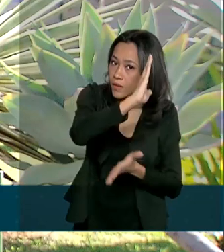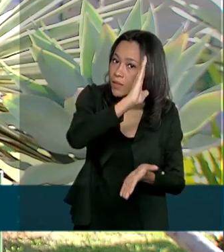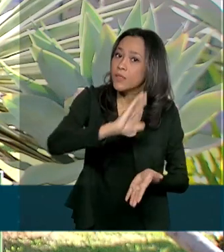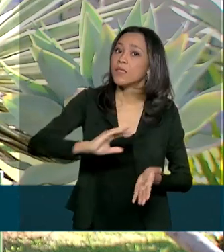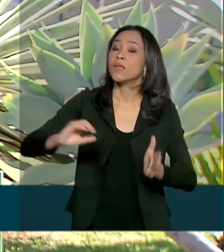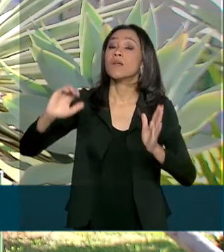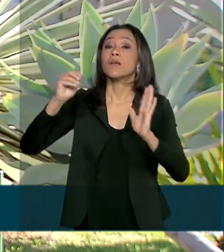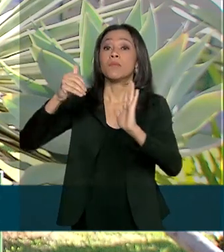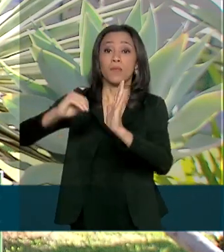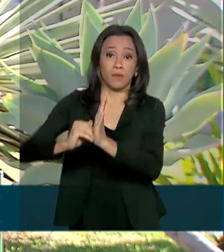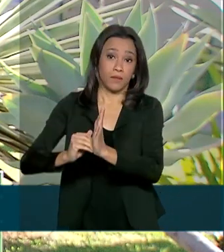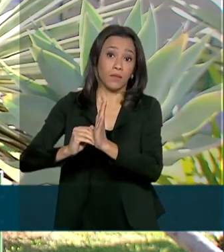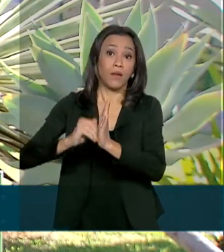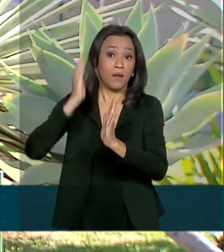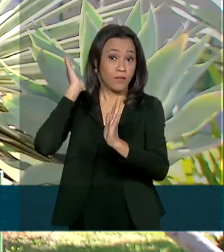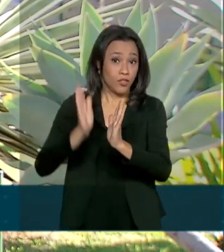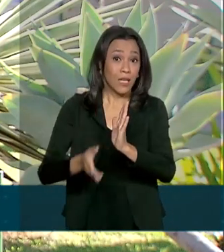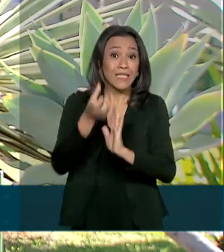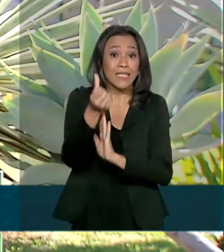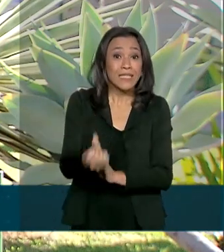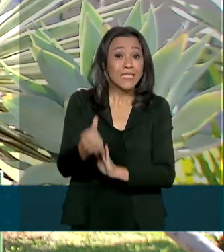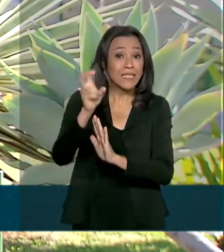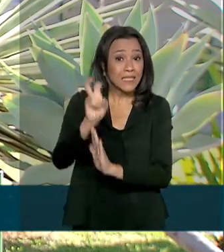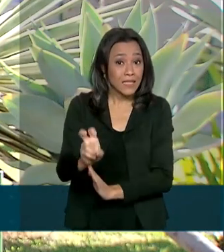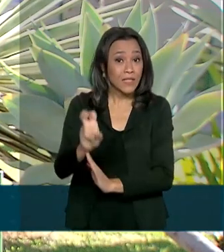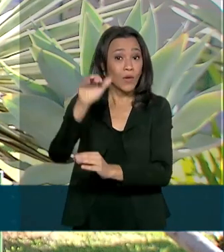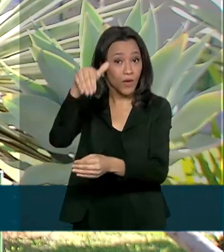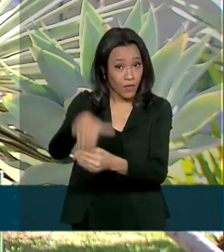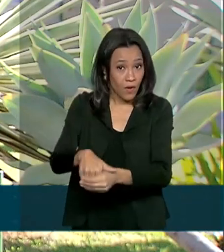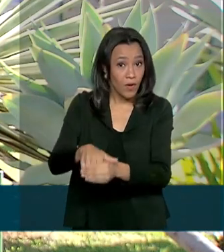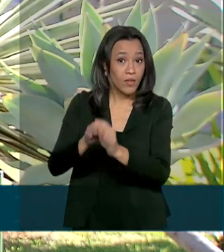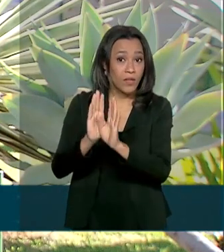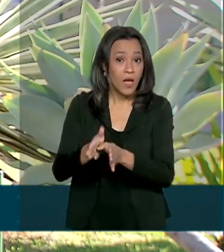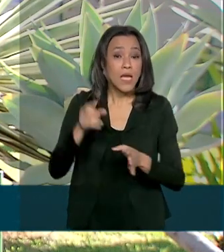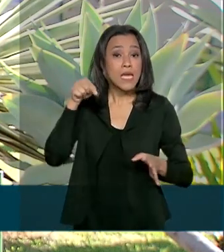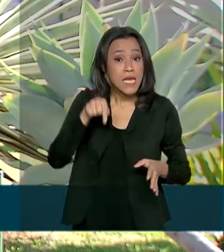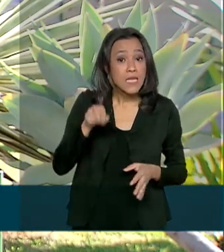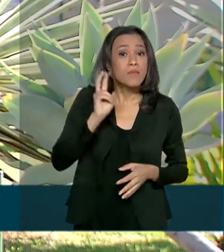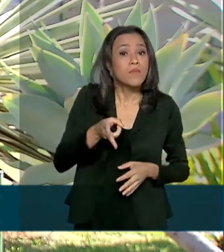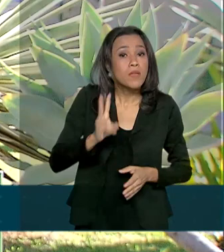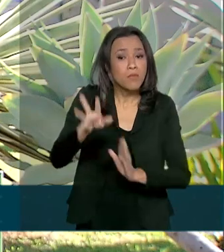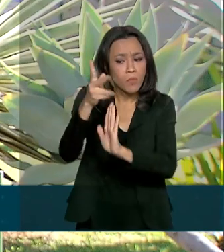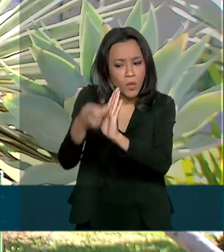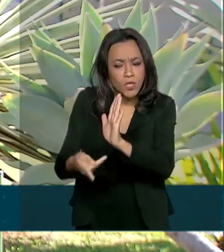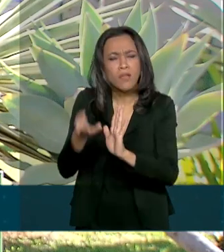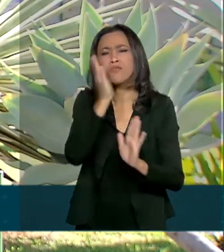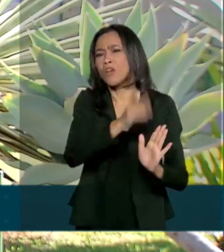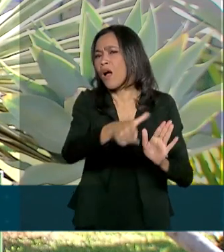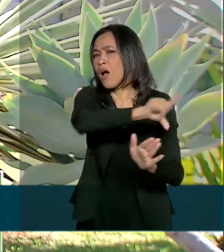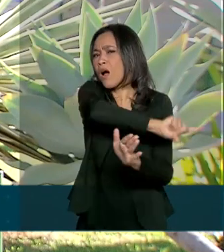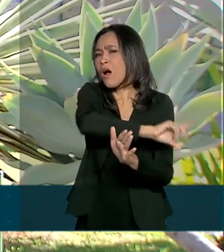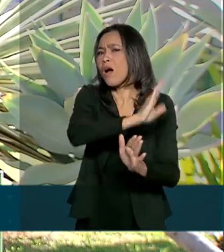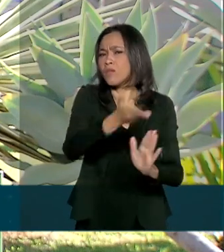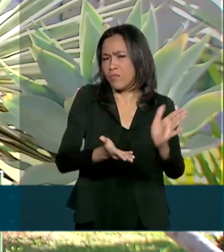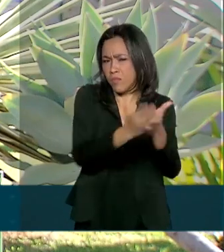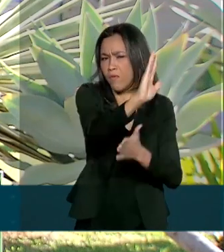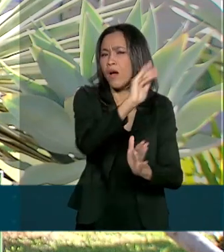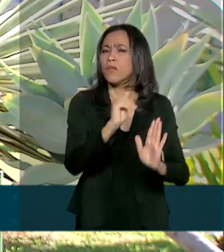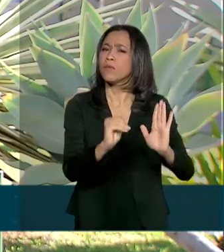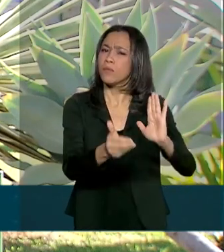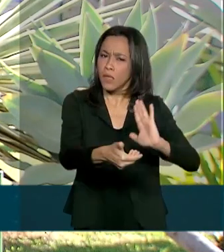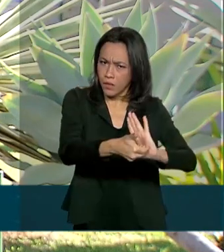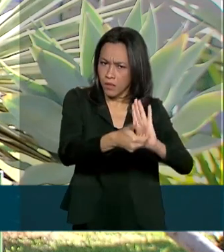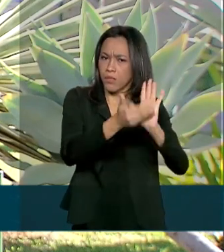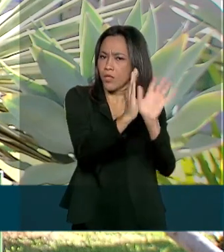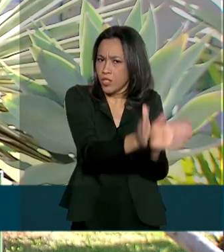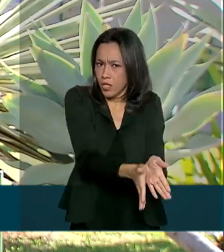em sessão remota por 65 votos a 13. Esse mesmo projeto havia sido aprovado pela Câmara no final do ano passado. De acordo